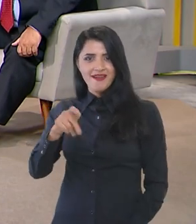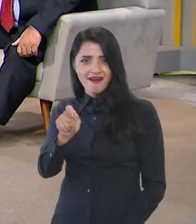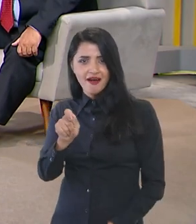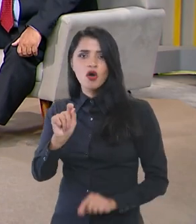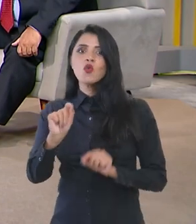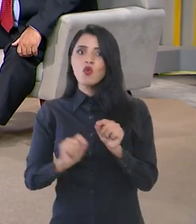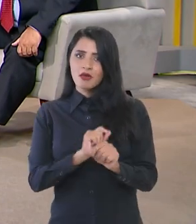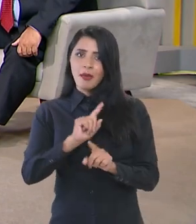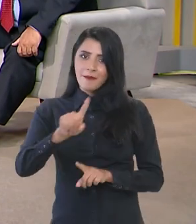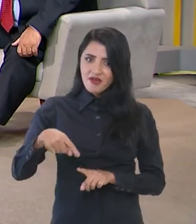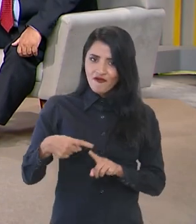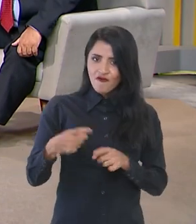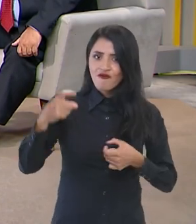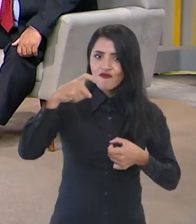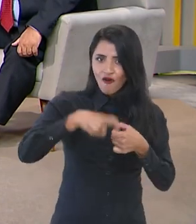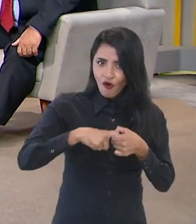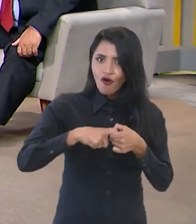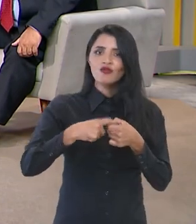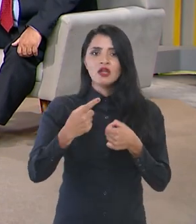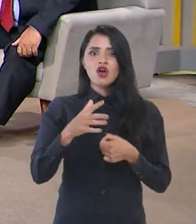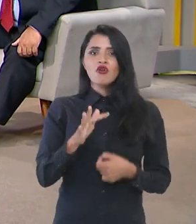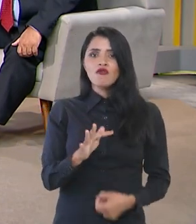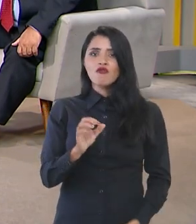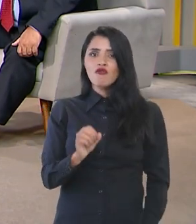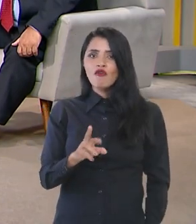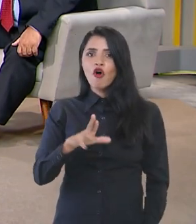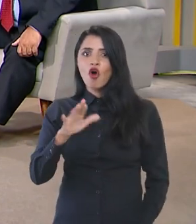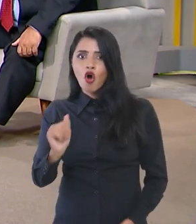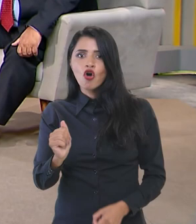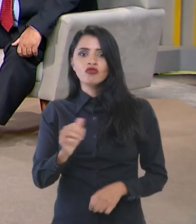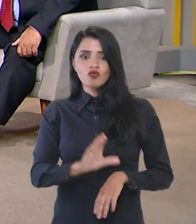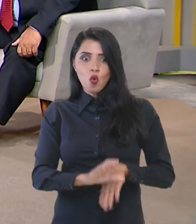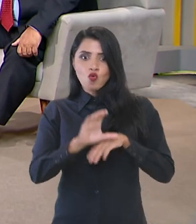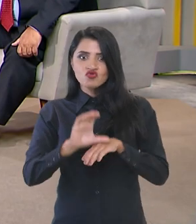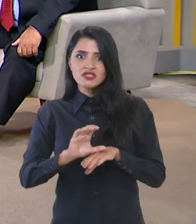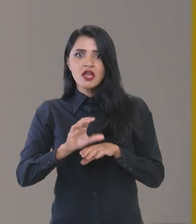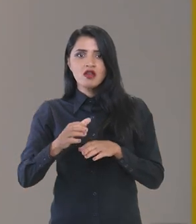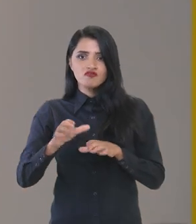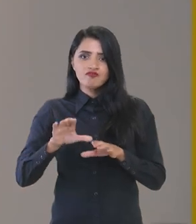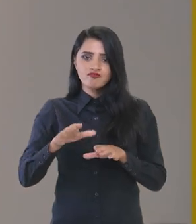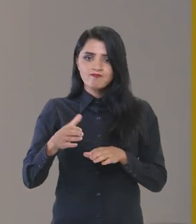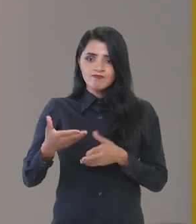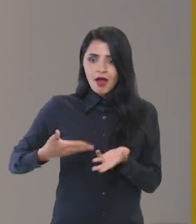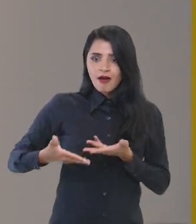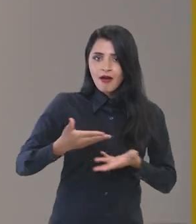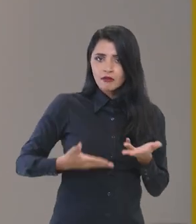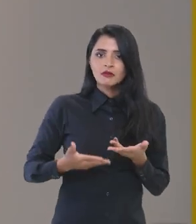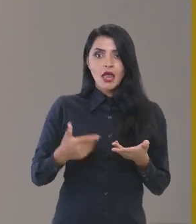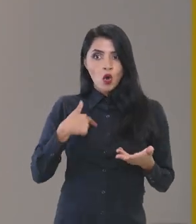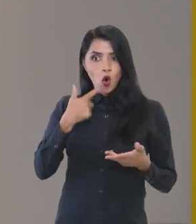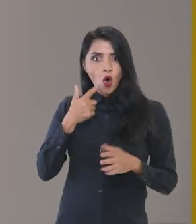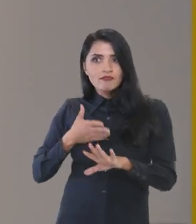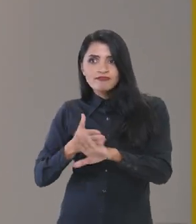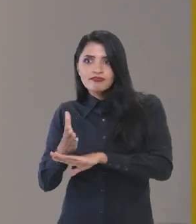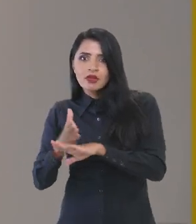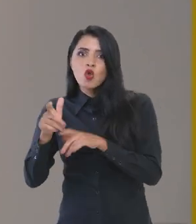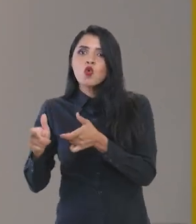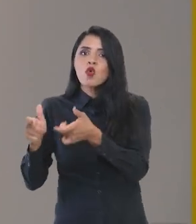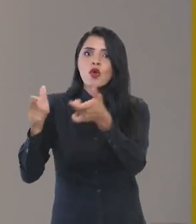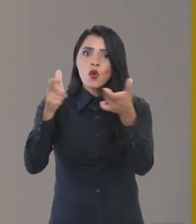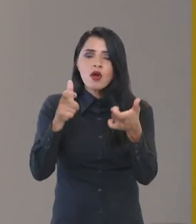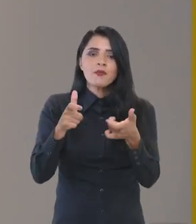participativo é que, além da retomada do Fórum Interconselhos, nós estamos tentando chegar aos territórios